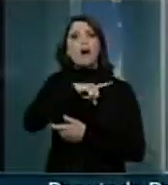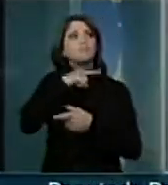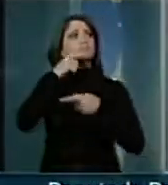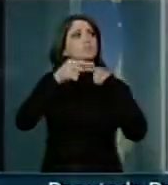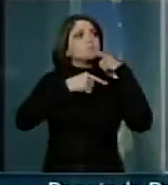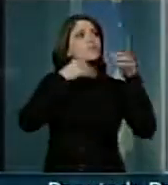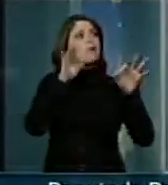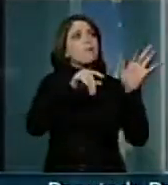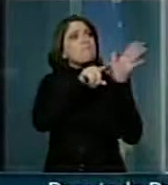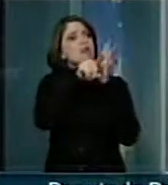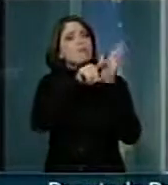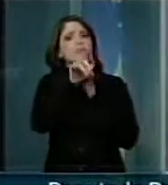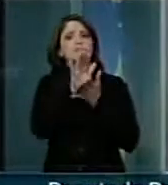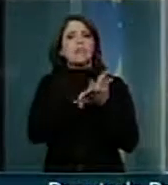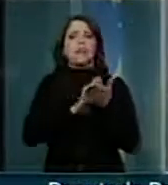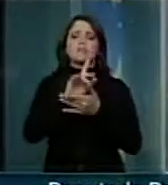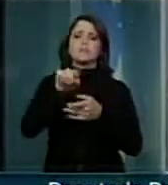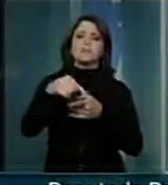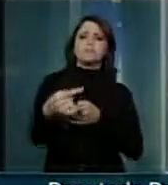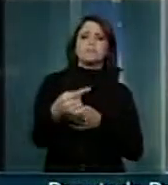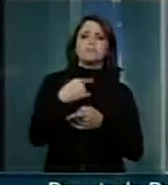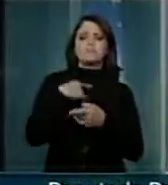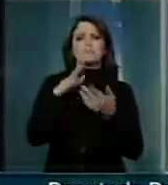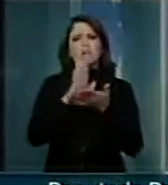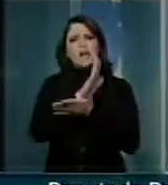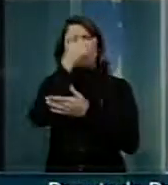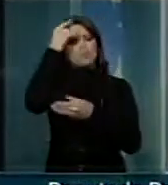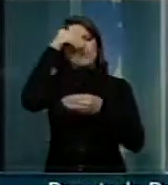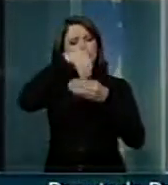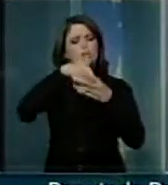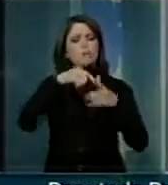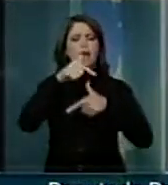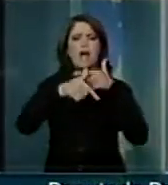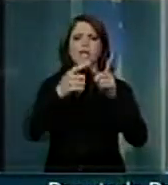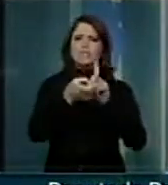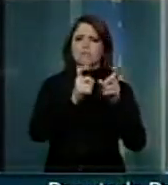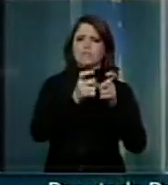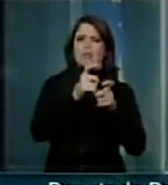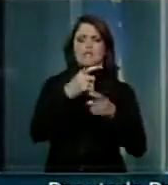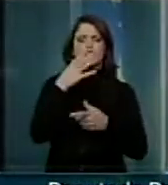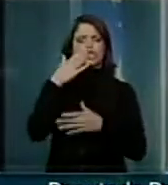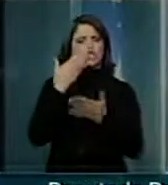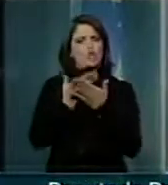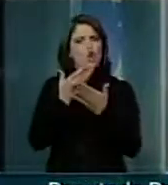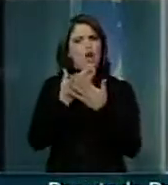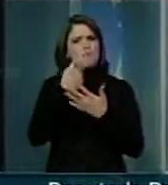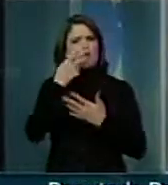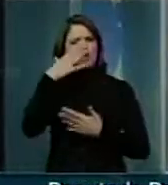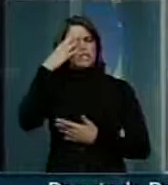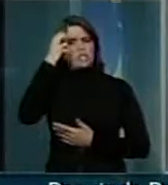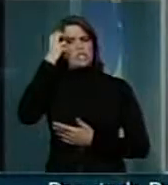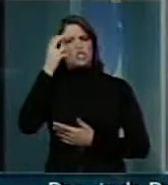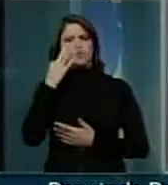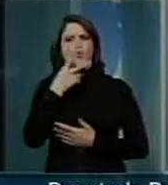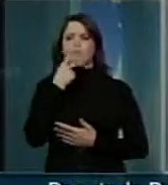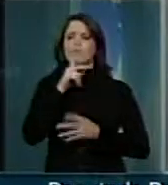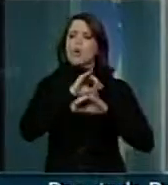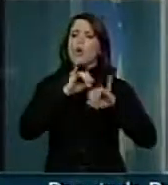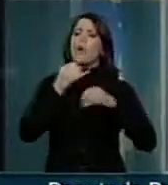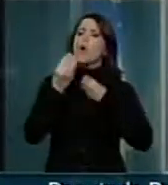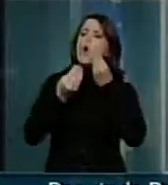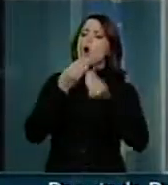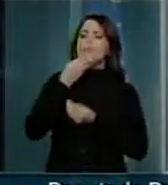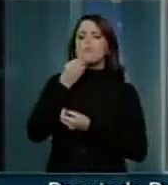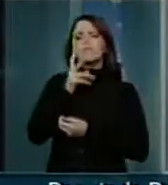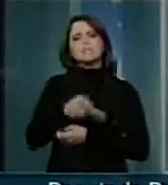questioná-la. Em seguida, algum membro da mesa administrativa e escolar, muito sabido, disse que como rapazes serão